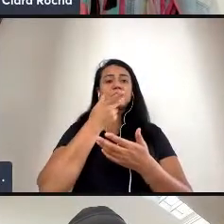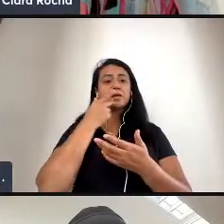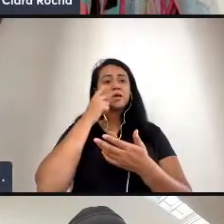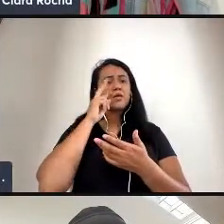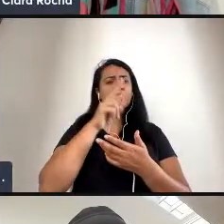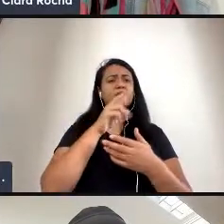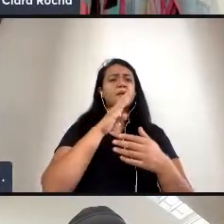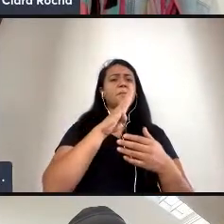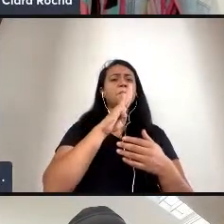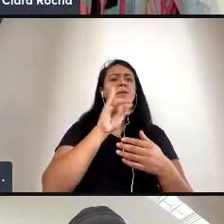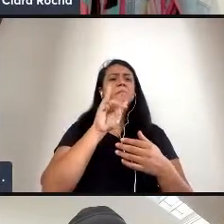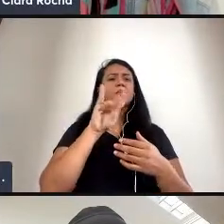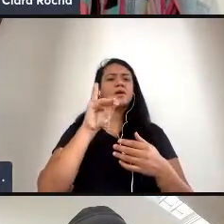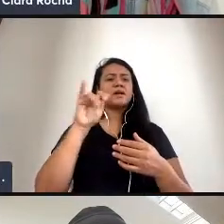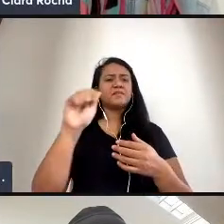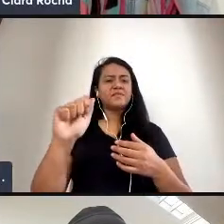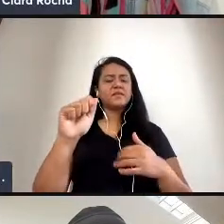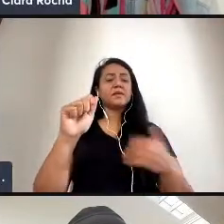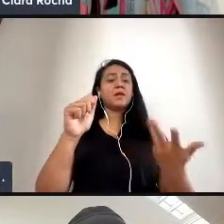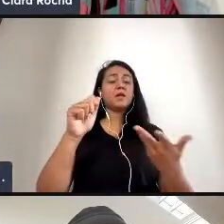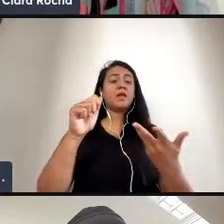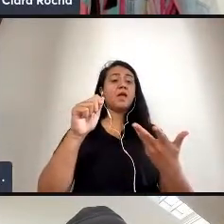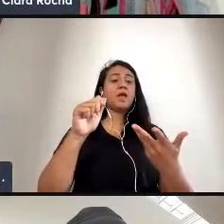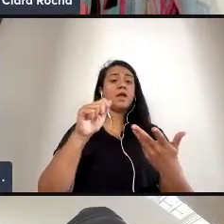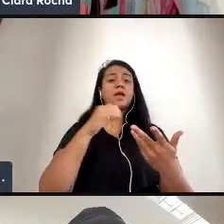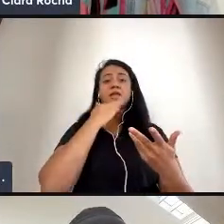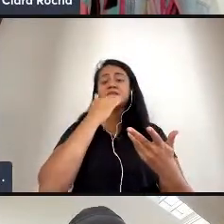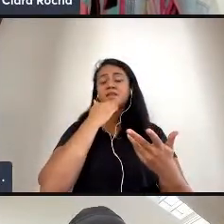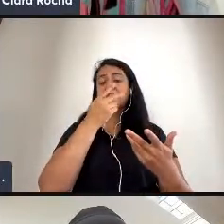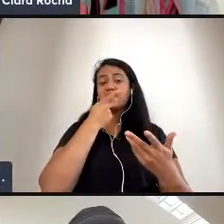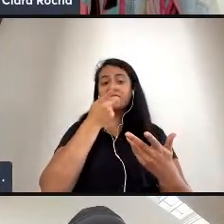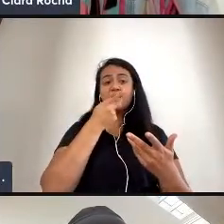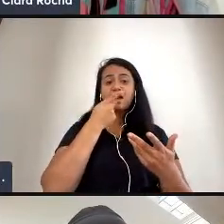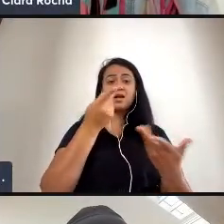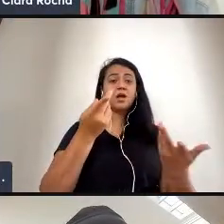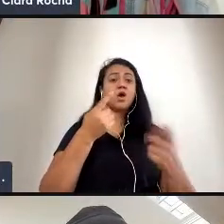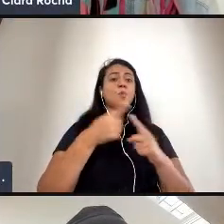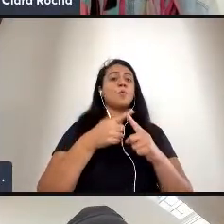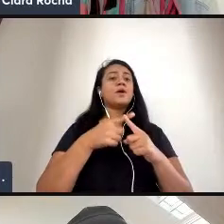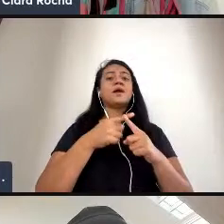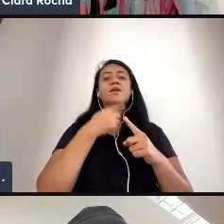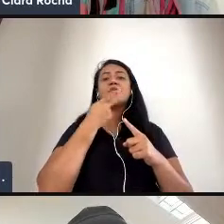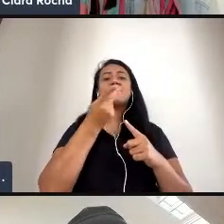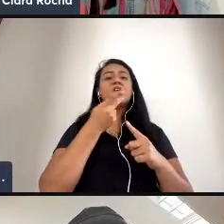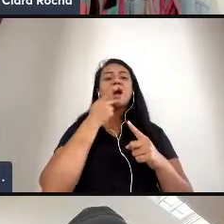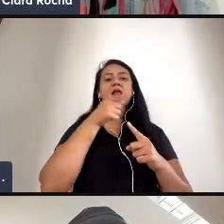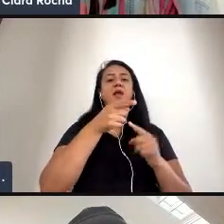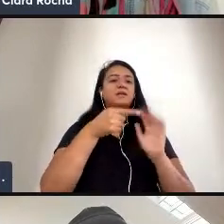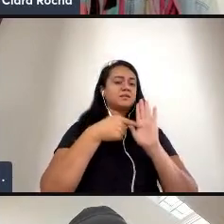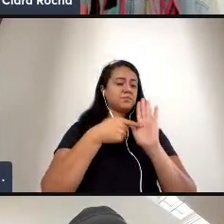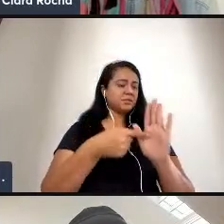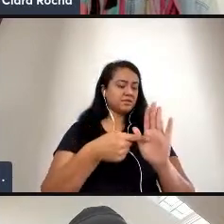fala está escancarado por que não se fala dessa exposição e ela é tão